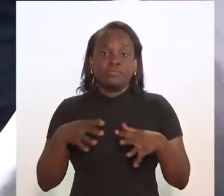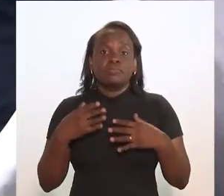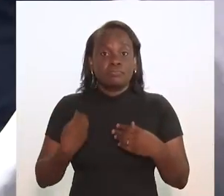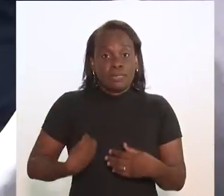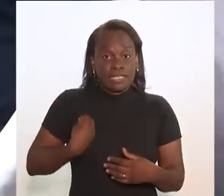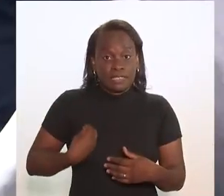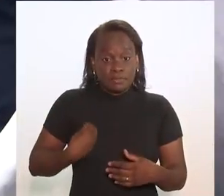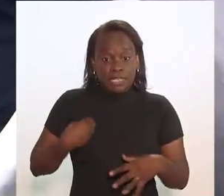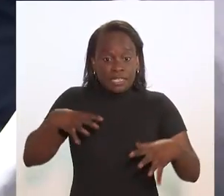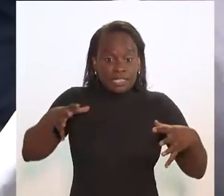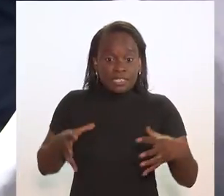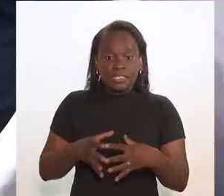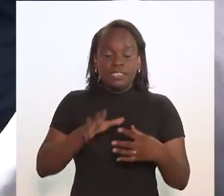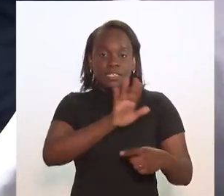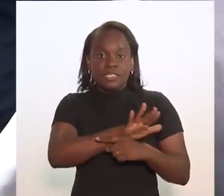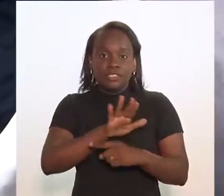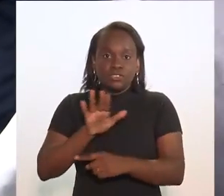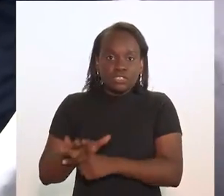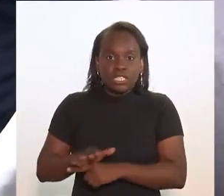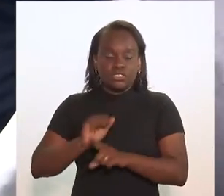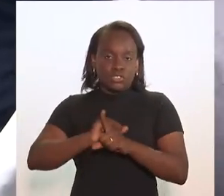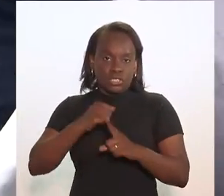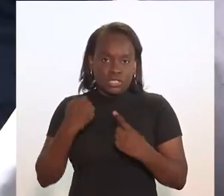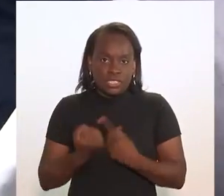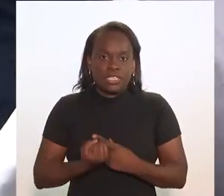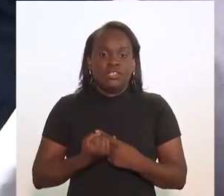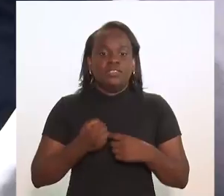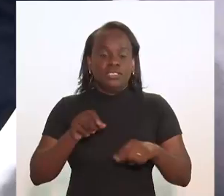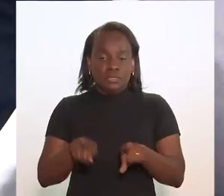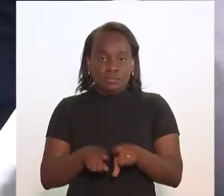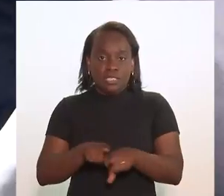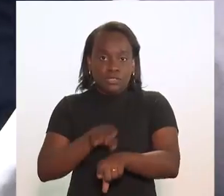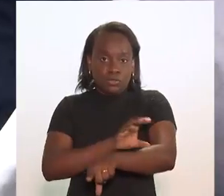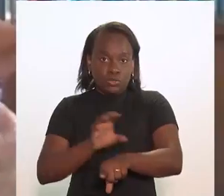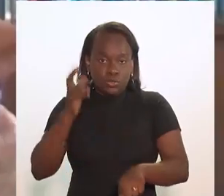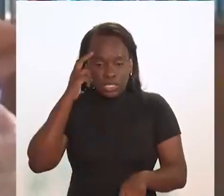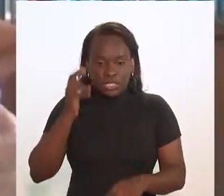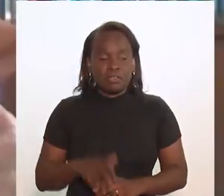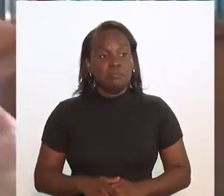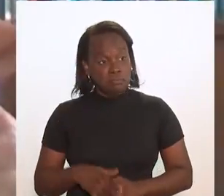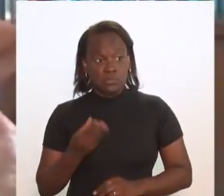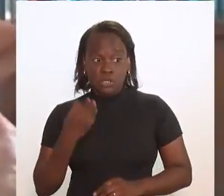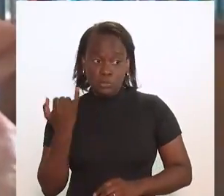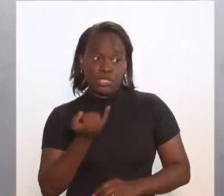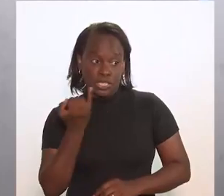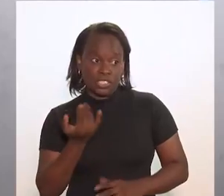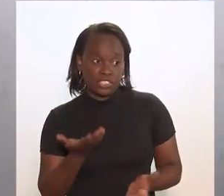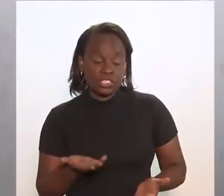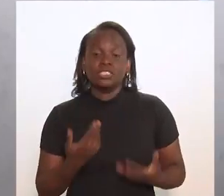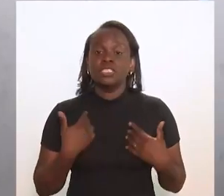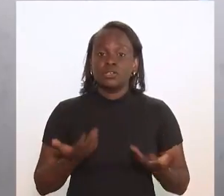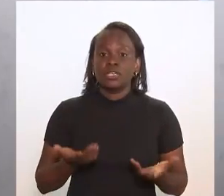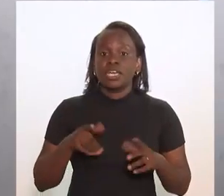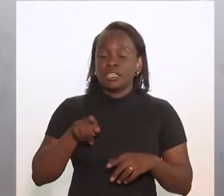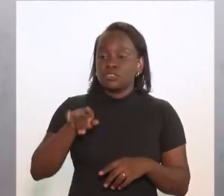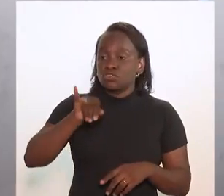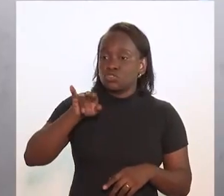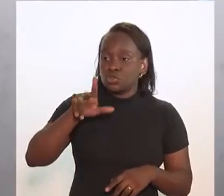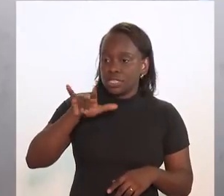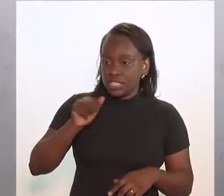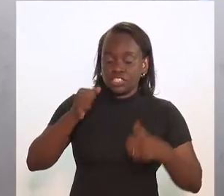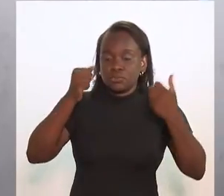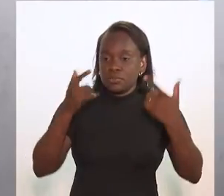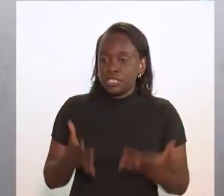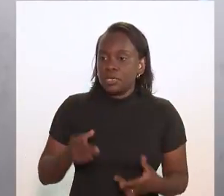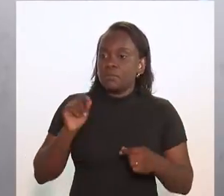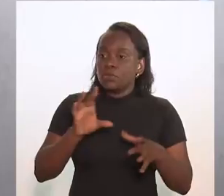para participar de causas sociais e culturais. Que são muito importantes. Eu queria, Júlia, que você